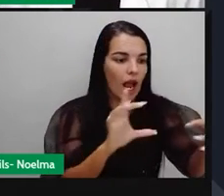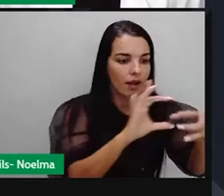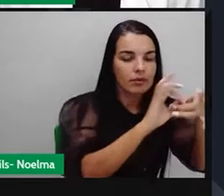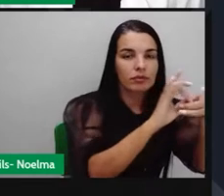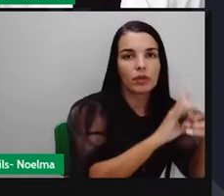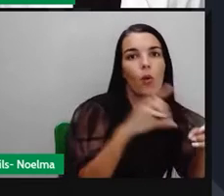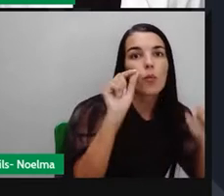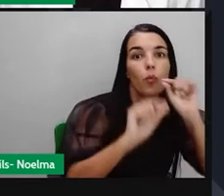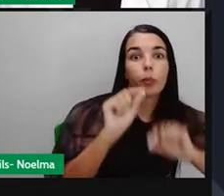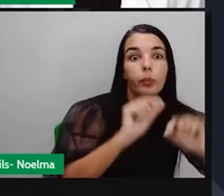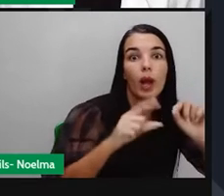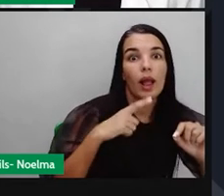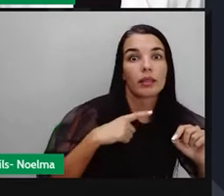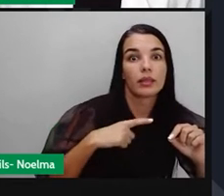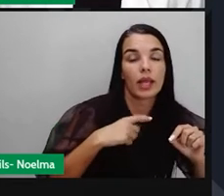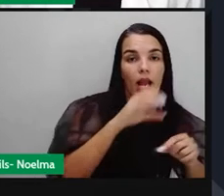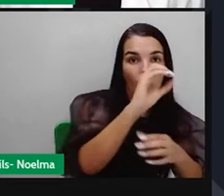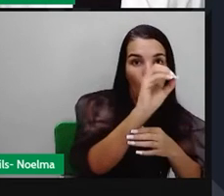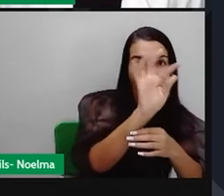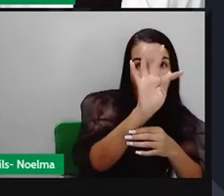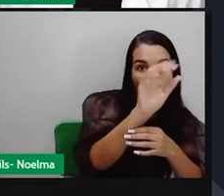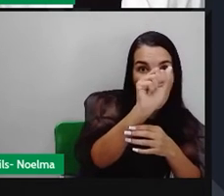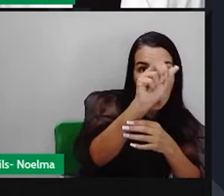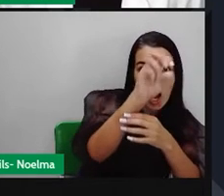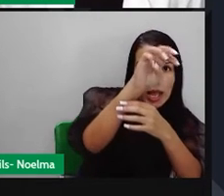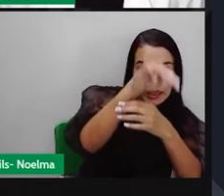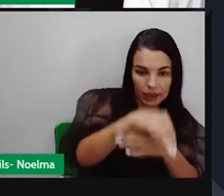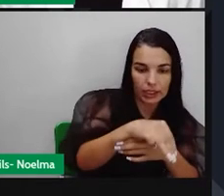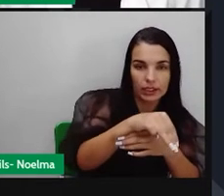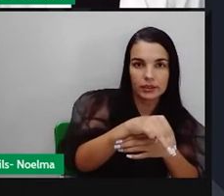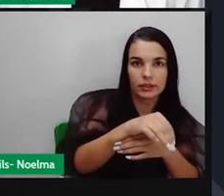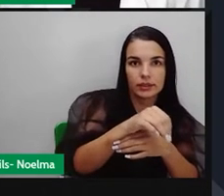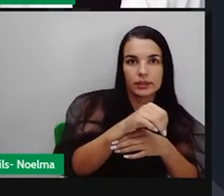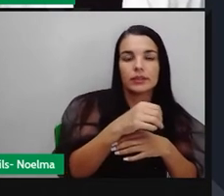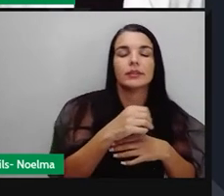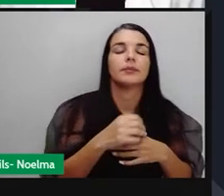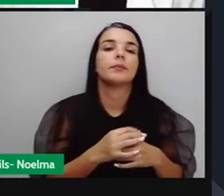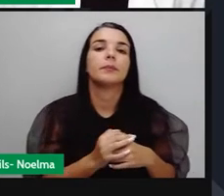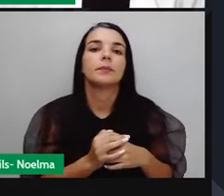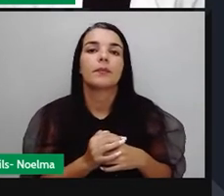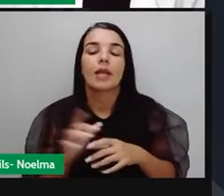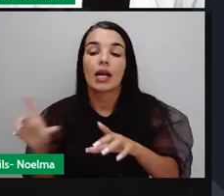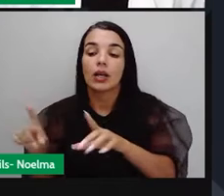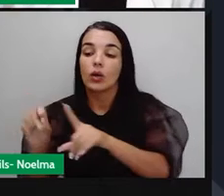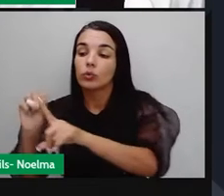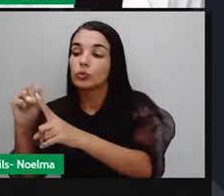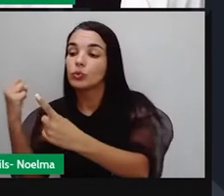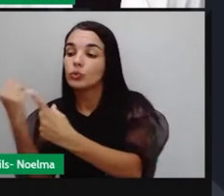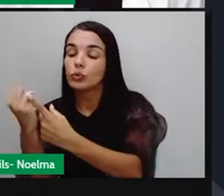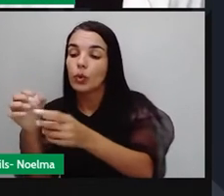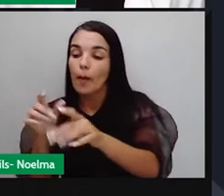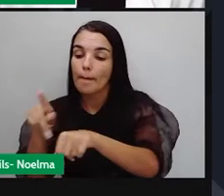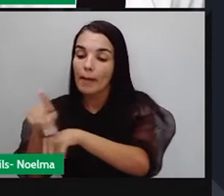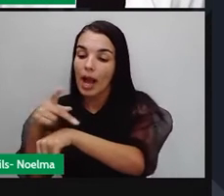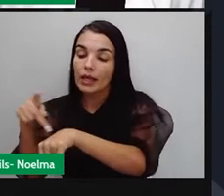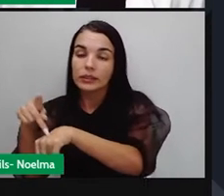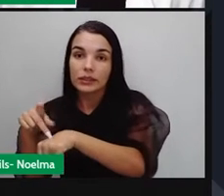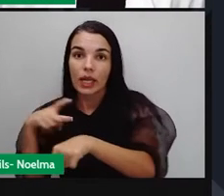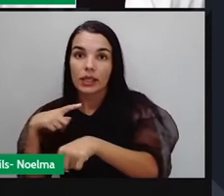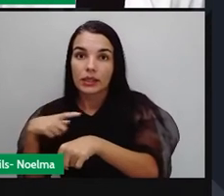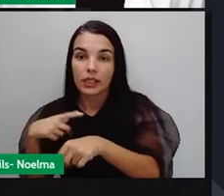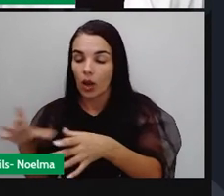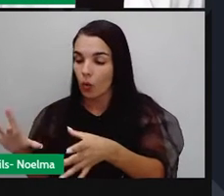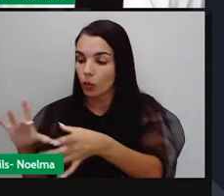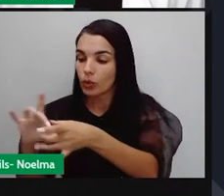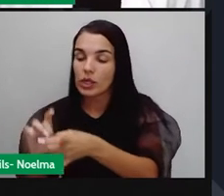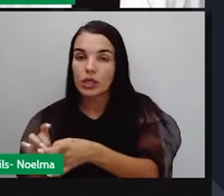formando a OTAN, Organização do Tratado do Atlântico Norte. Os países socialistas acabaram